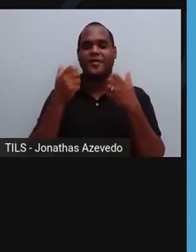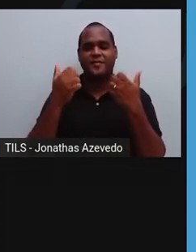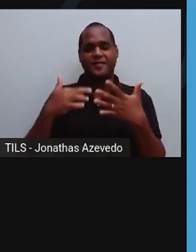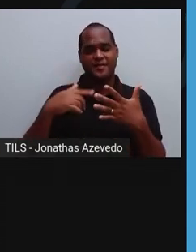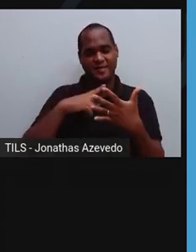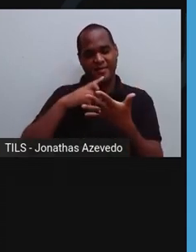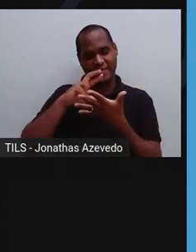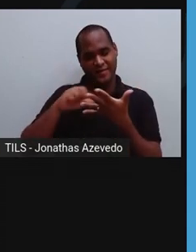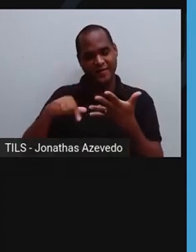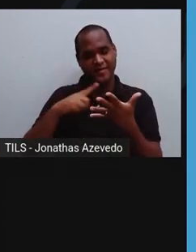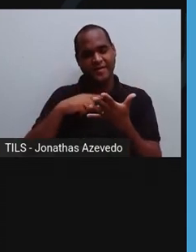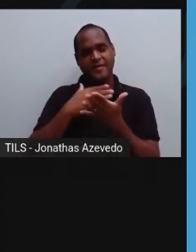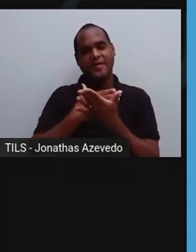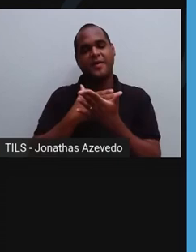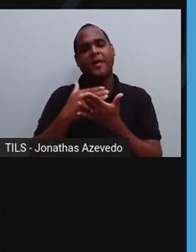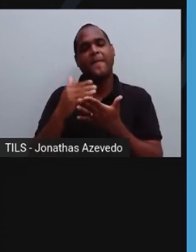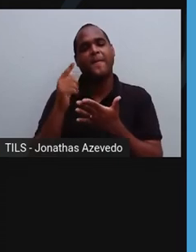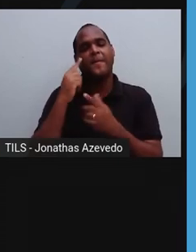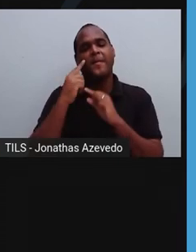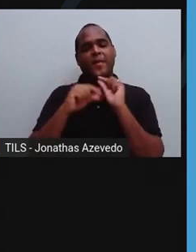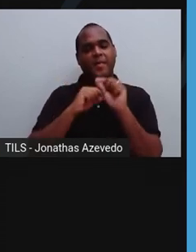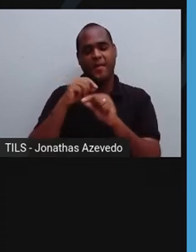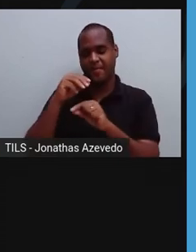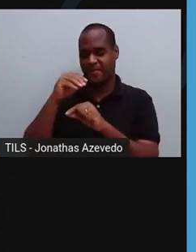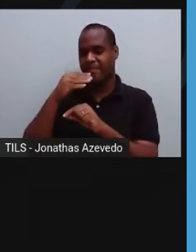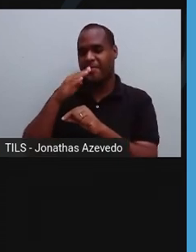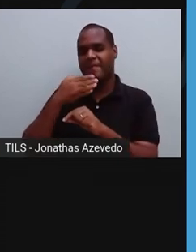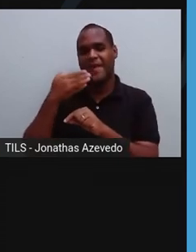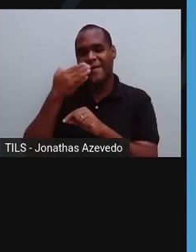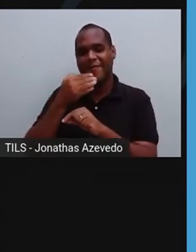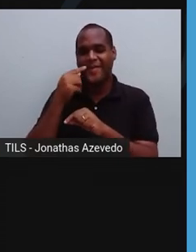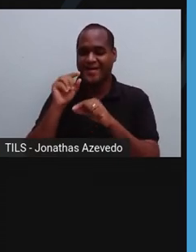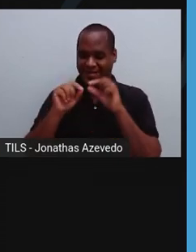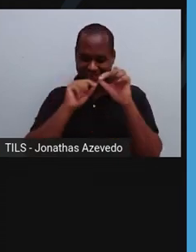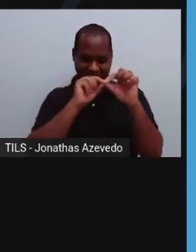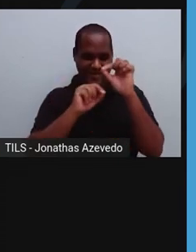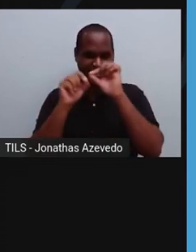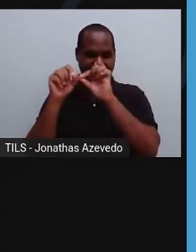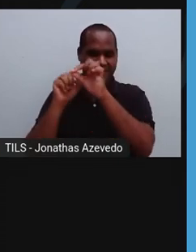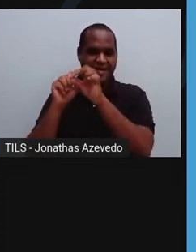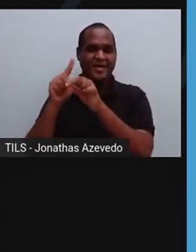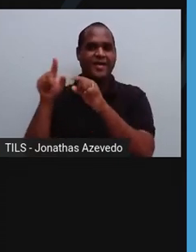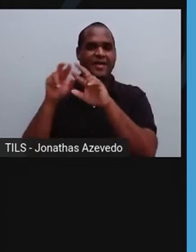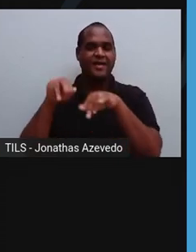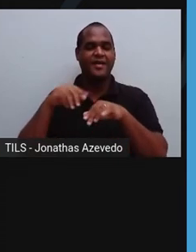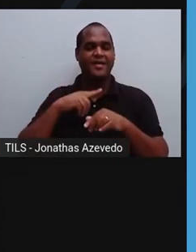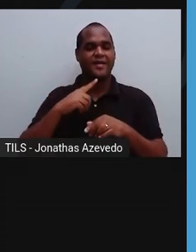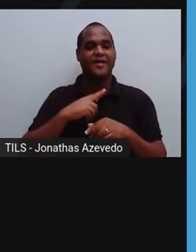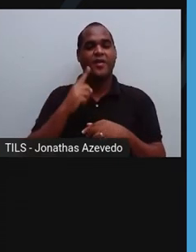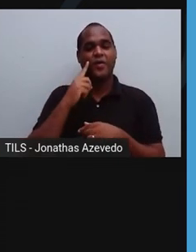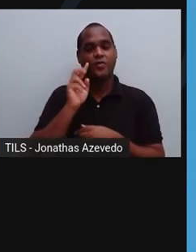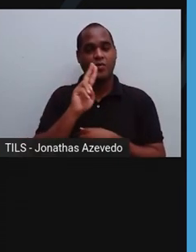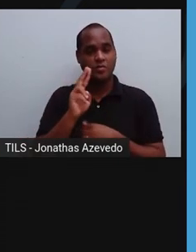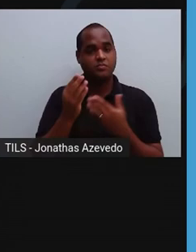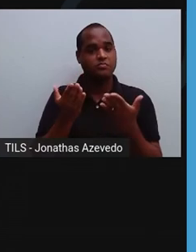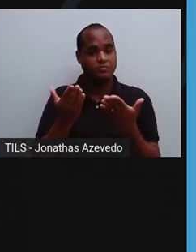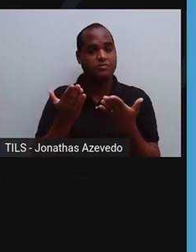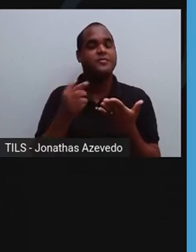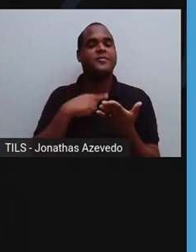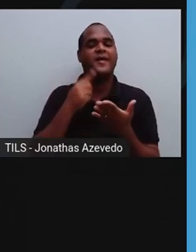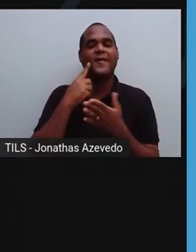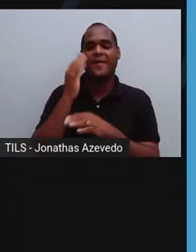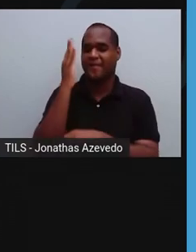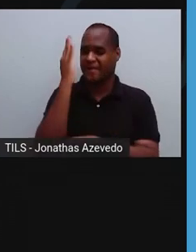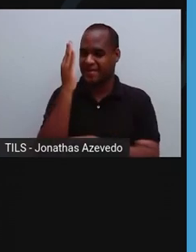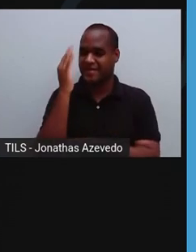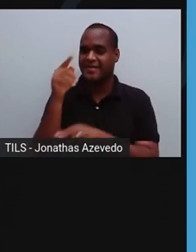uma reminiscência de um favo de mel. Eles também são chamados de cogumelos comenilha, e tem um sabor de madeira e